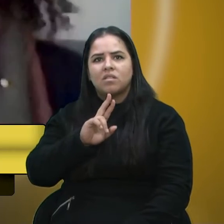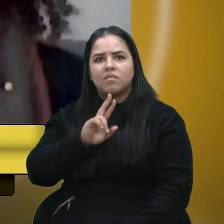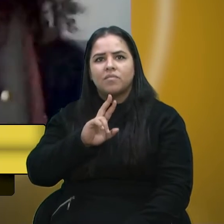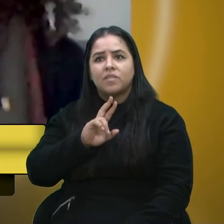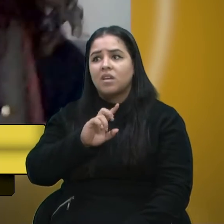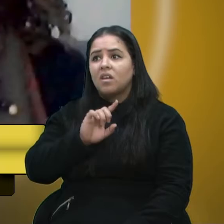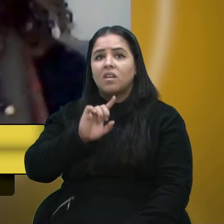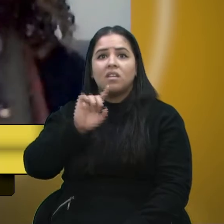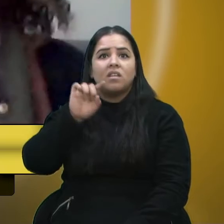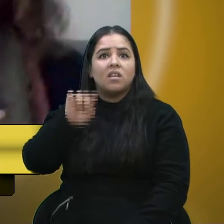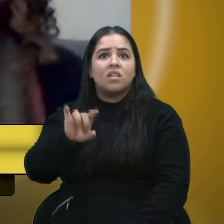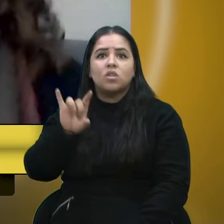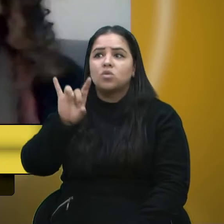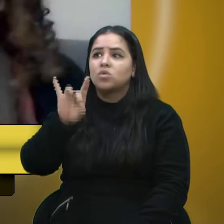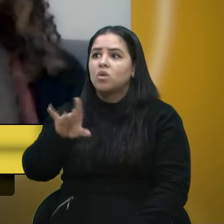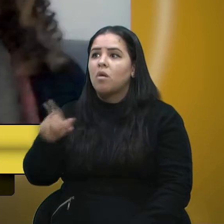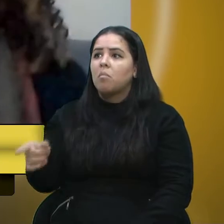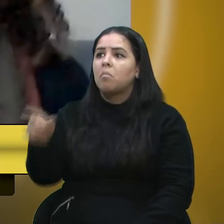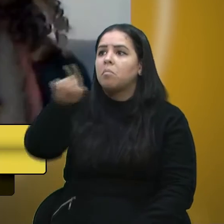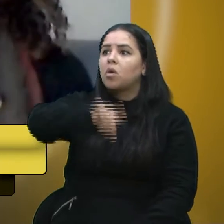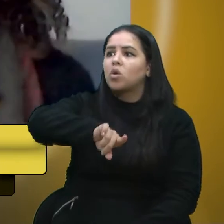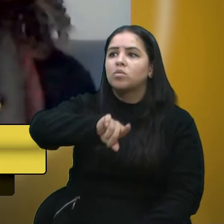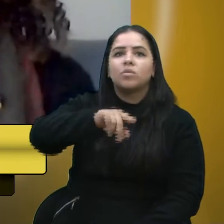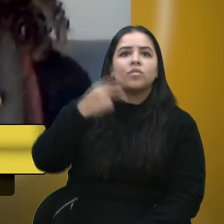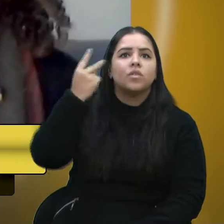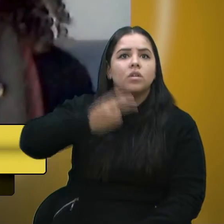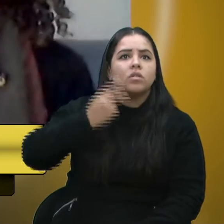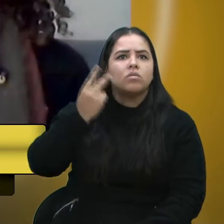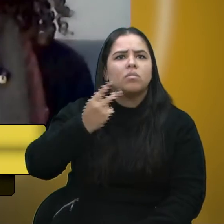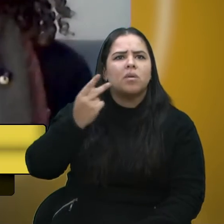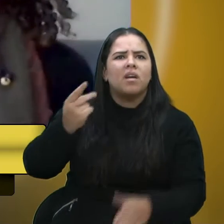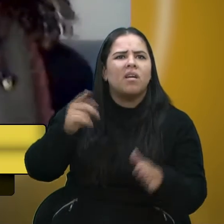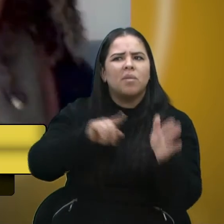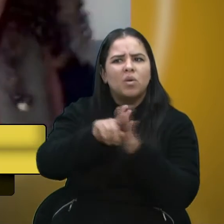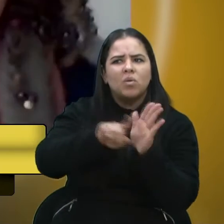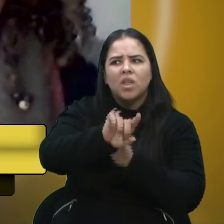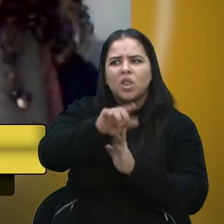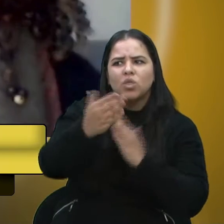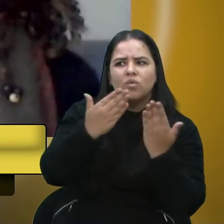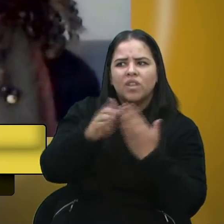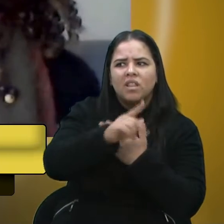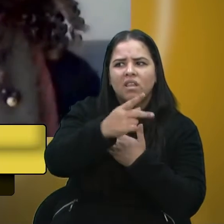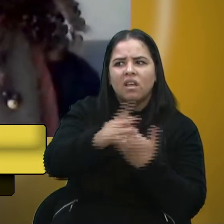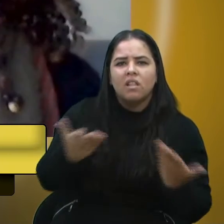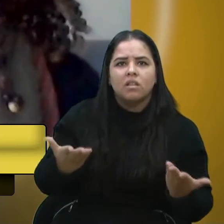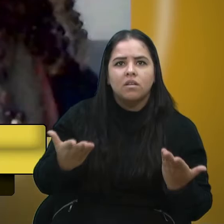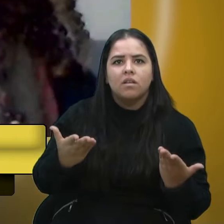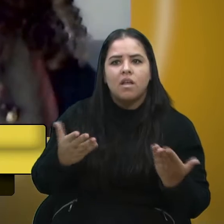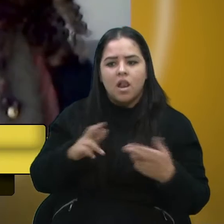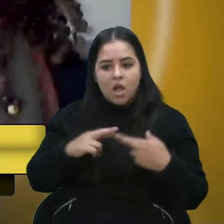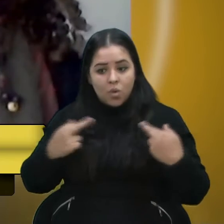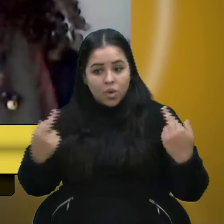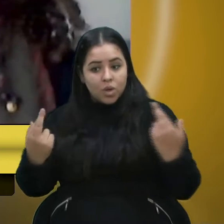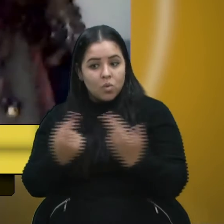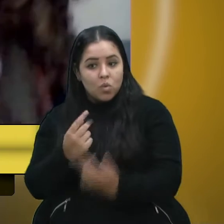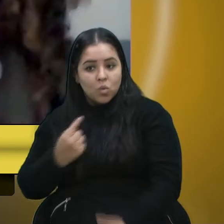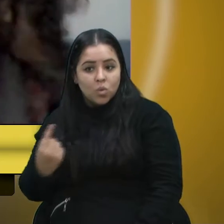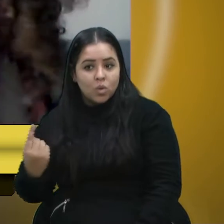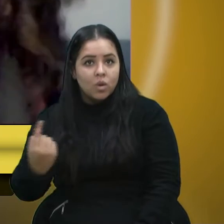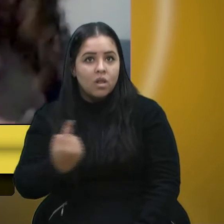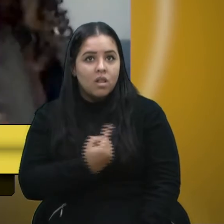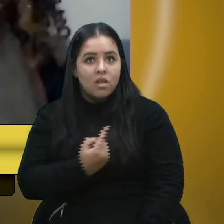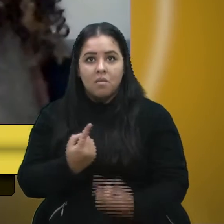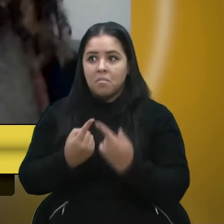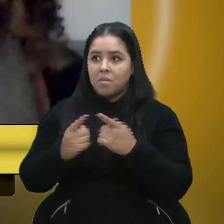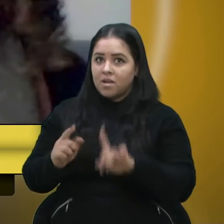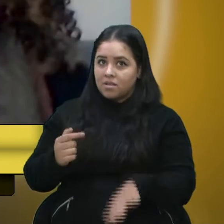simplesmente passou para o próximo vereador fazer as suas dúvidas. Então, sim, ela reúne conosco, mas eu não tive,